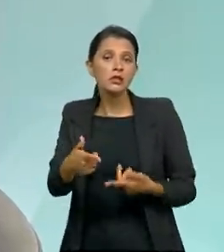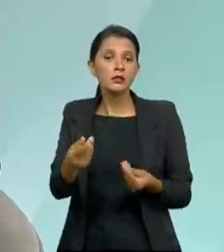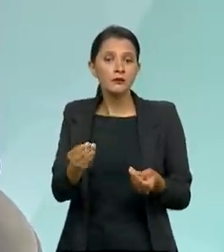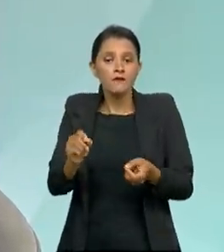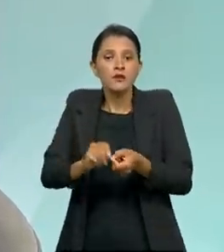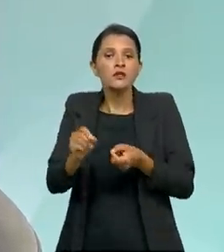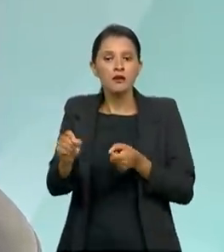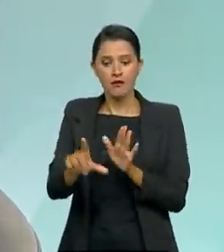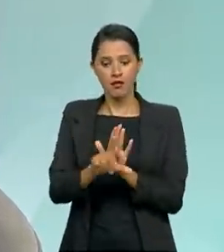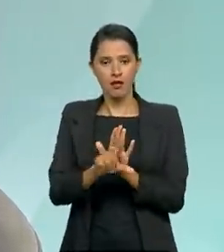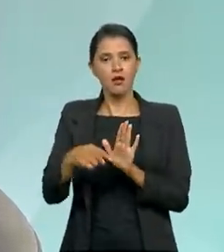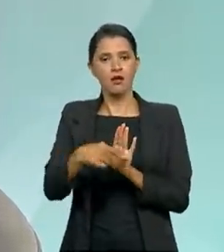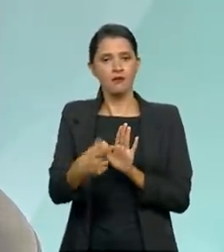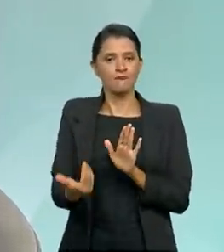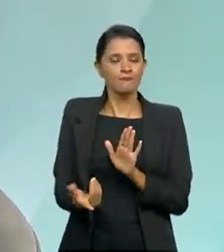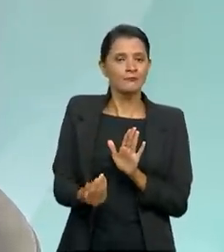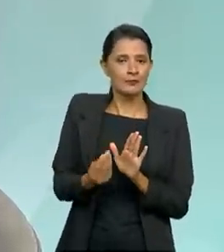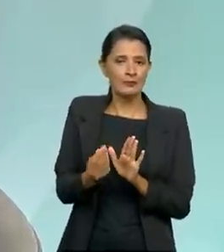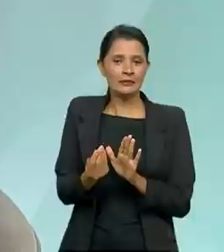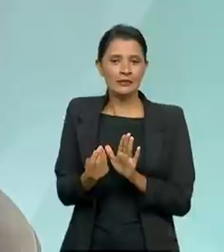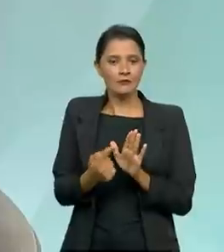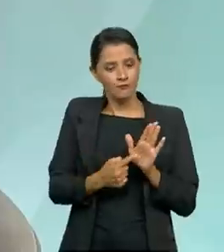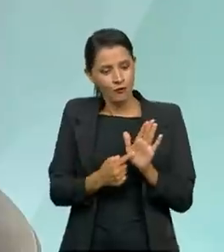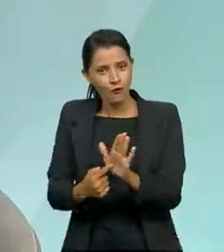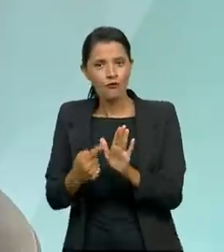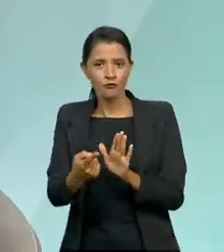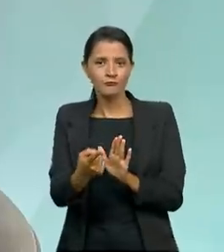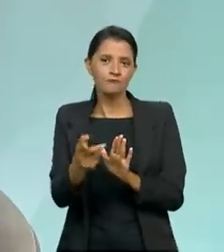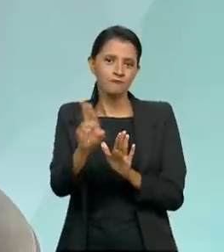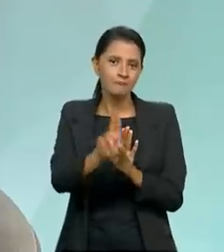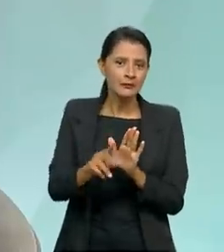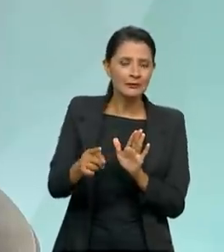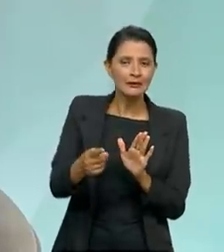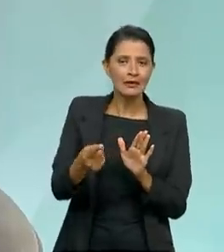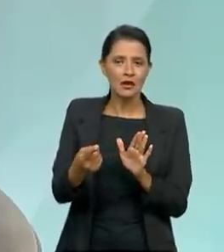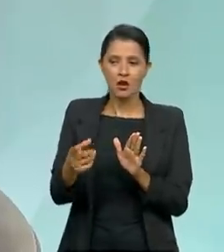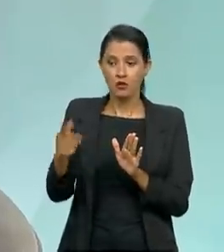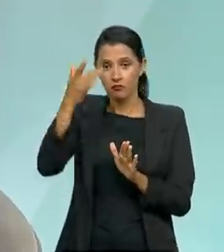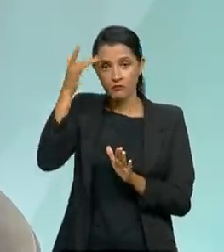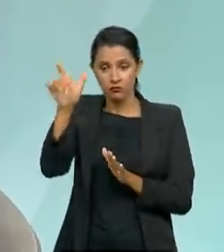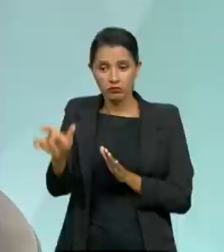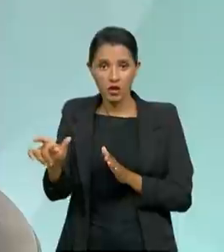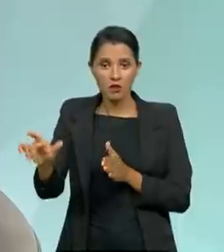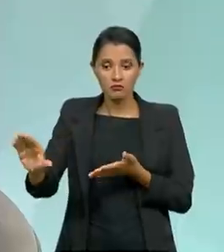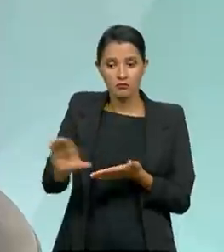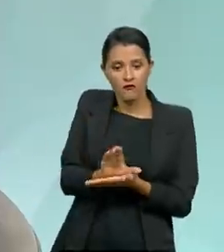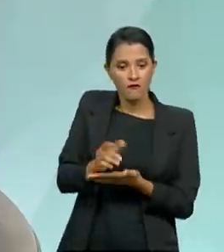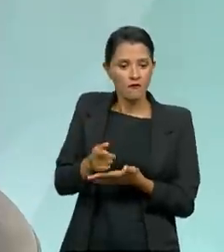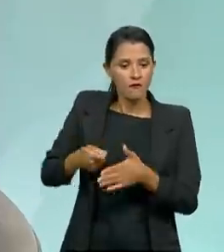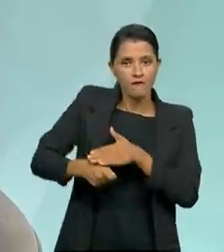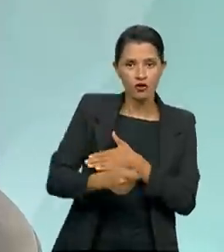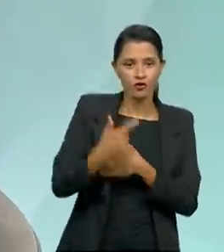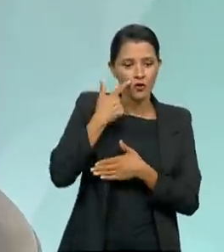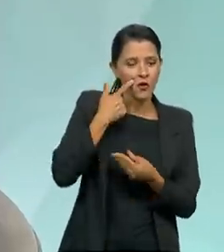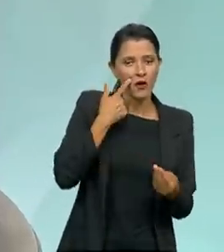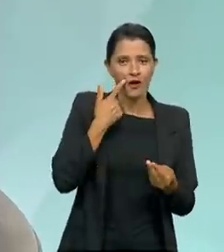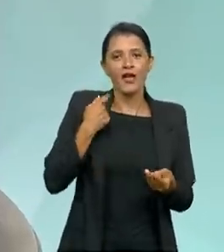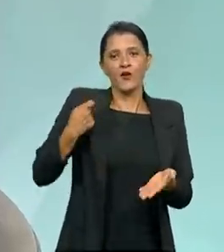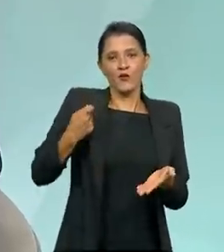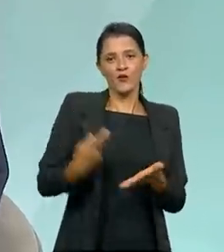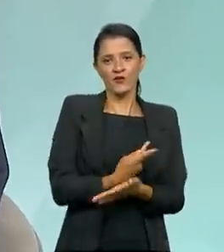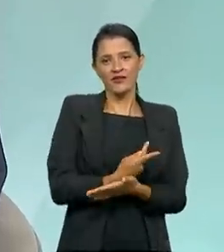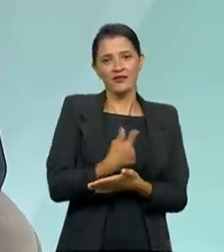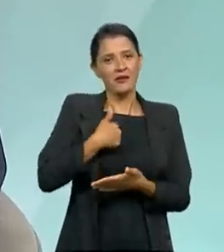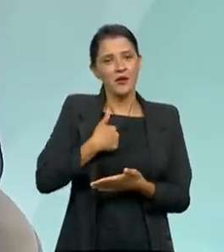fazer com que as leis que foram colocadas, em que o investidor veio e enfrentou, ela seja cumprida, que eu não